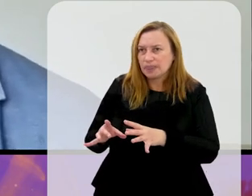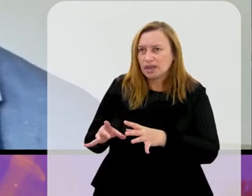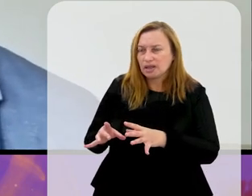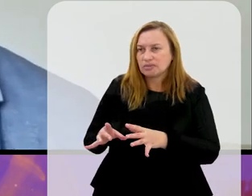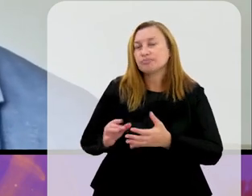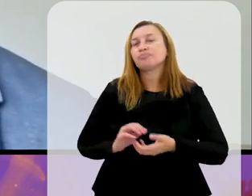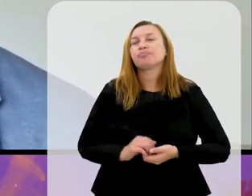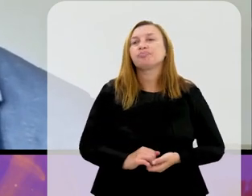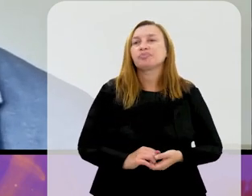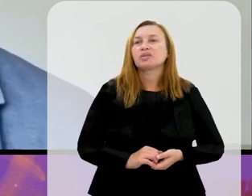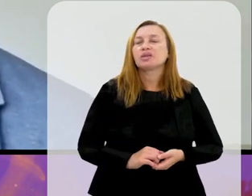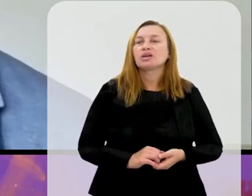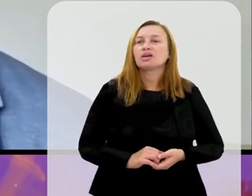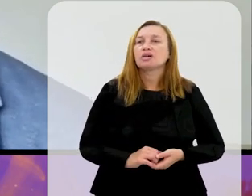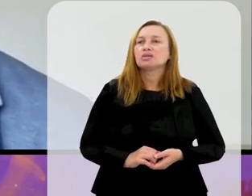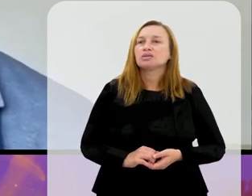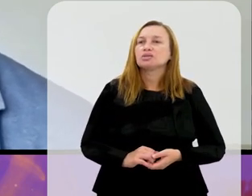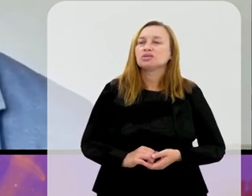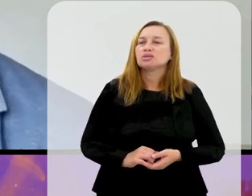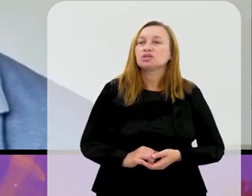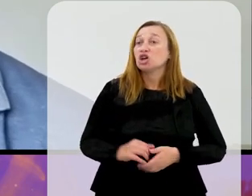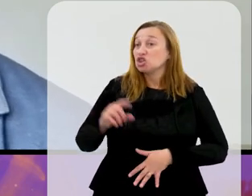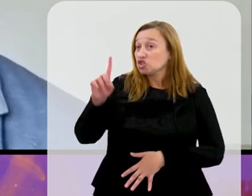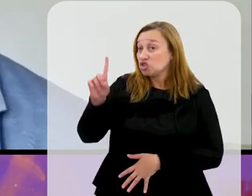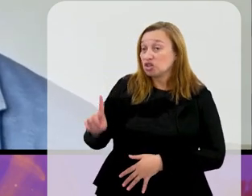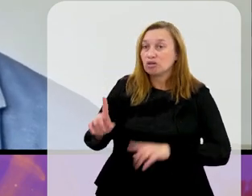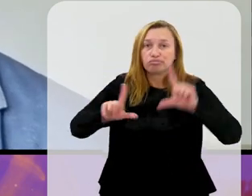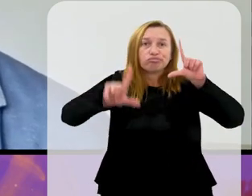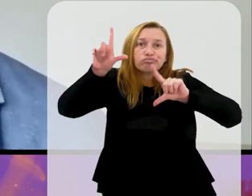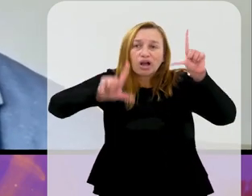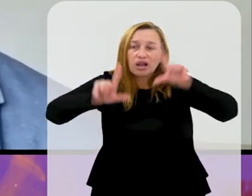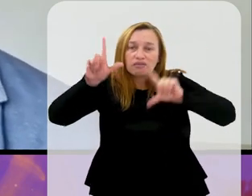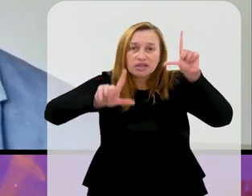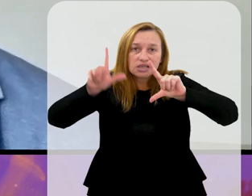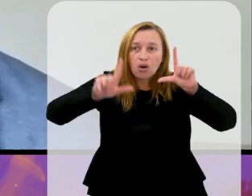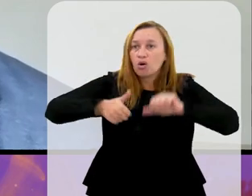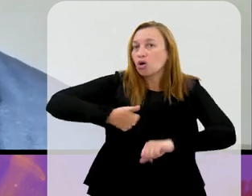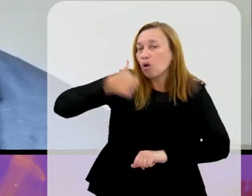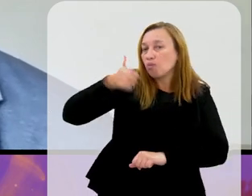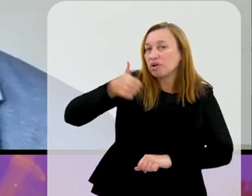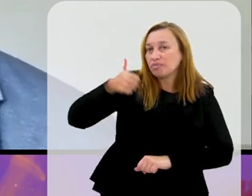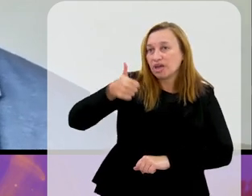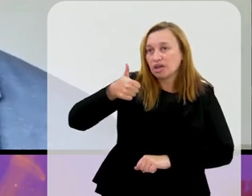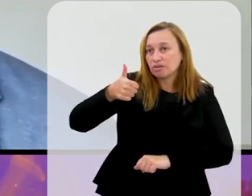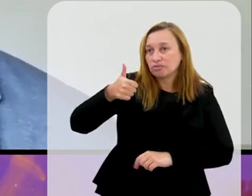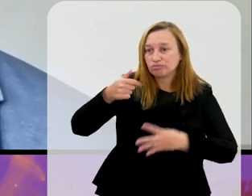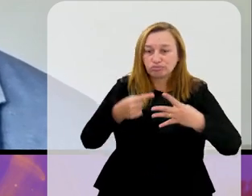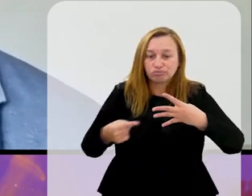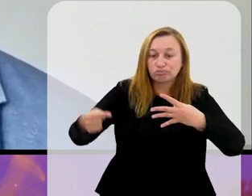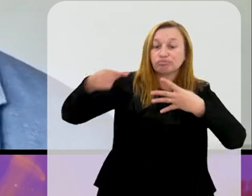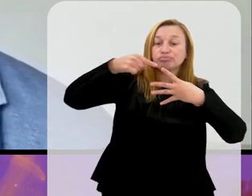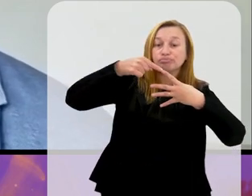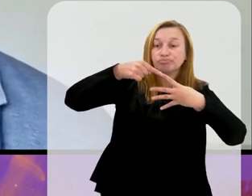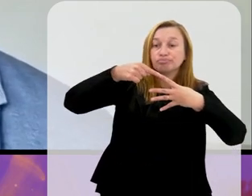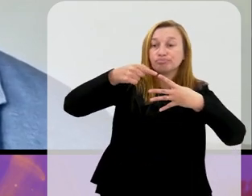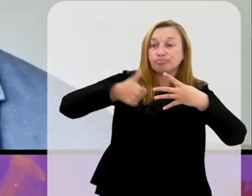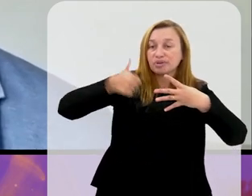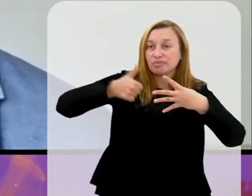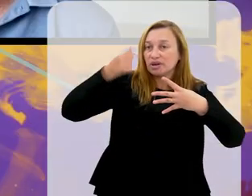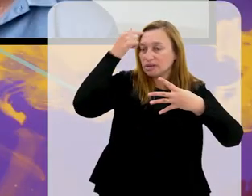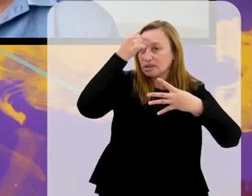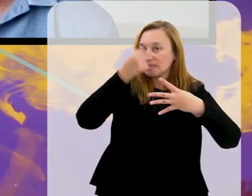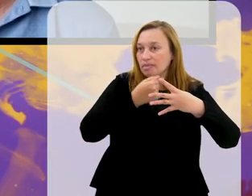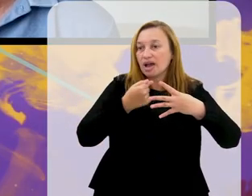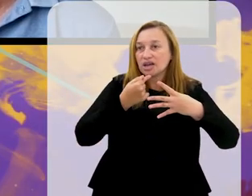desses itens todos, tem a venda de direitos de televisão, que é o primeiro item, né? Na hierarquia da venda